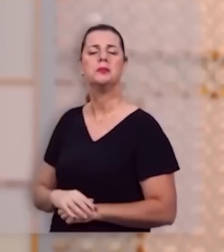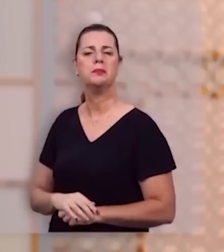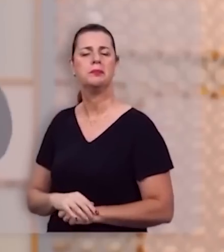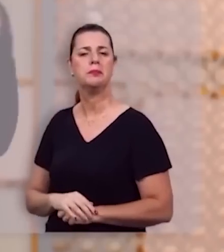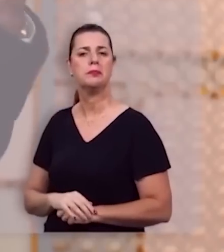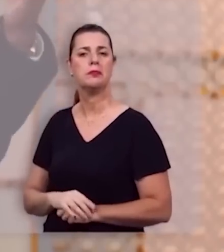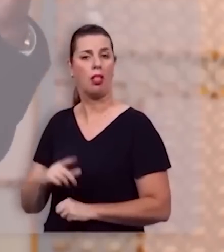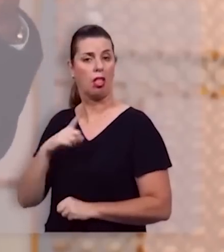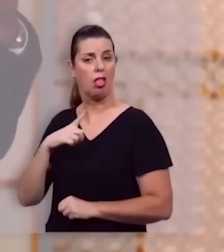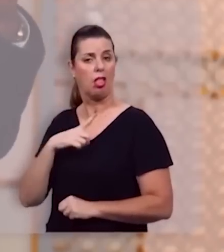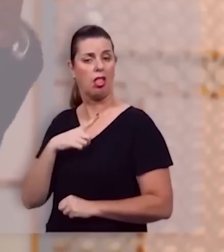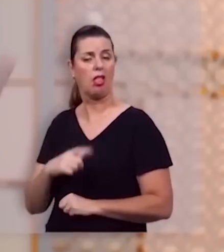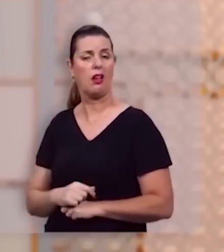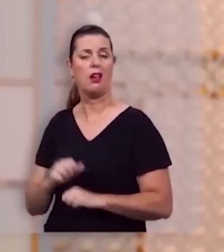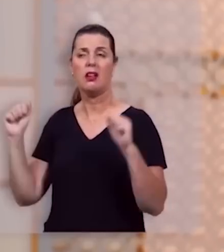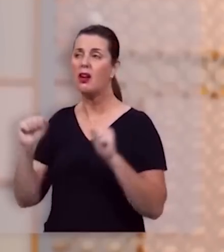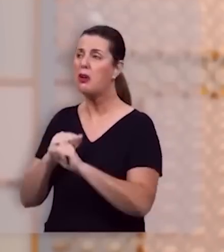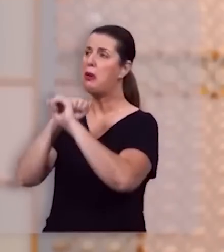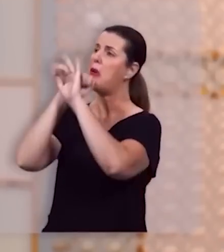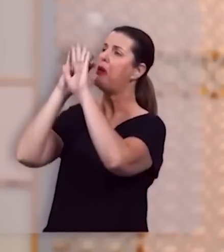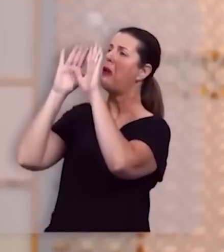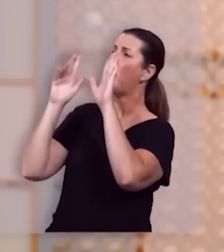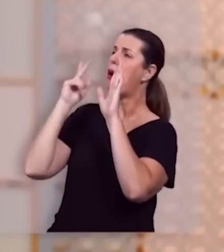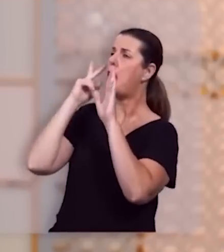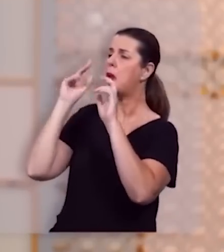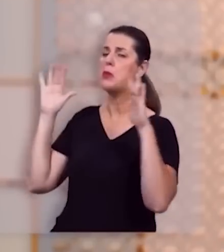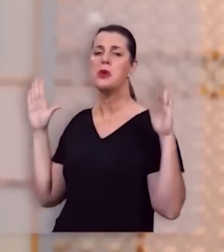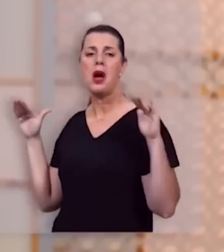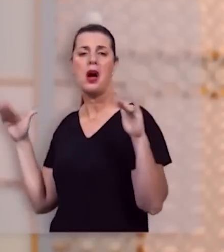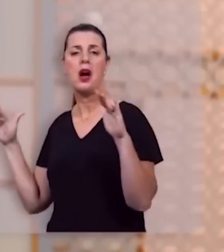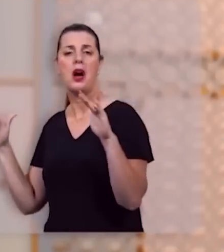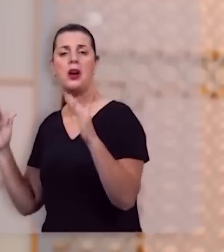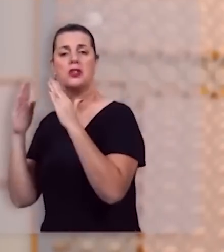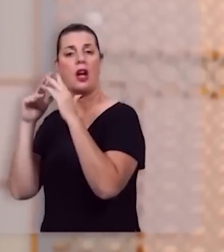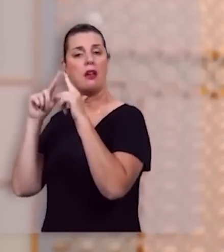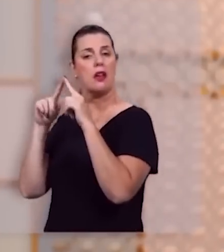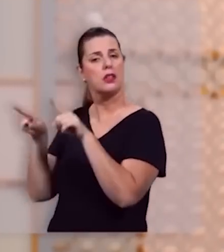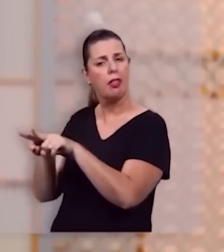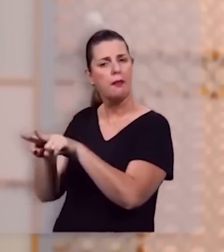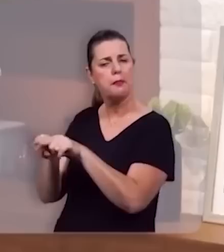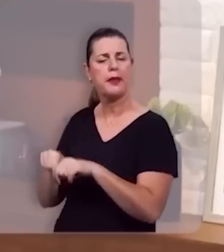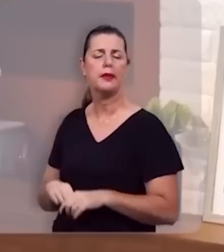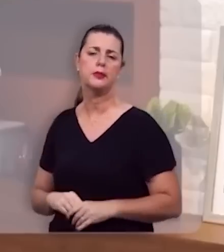Ele está sendo glorificado pelos seres angelicais e pela igreja glorificada.